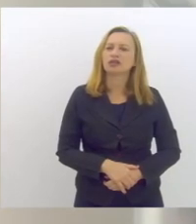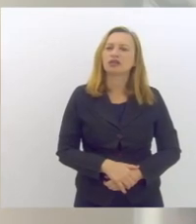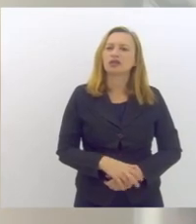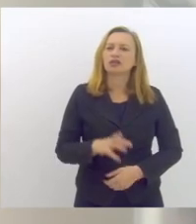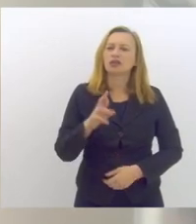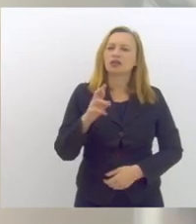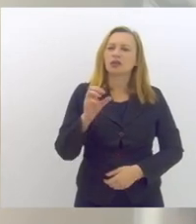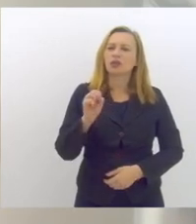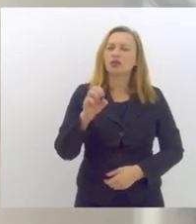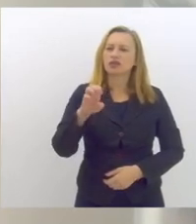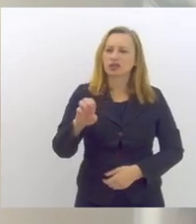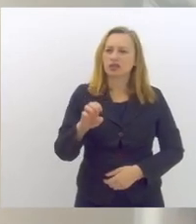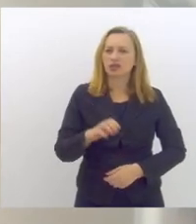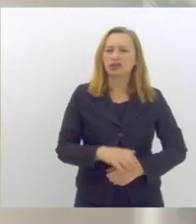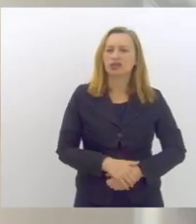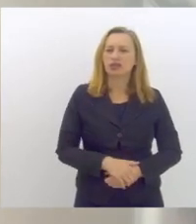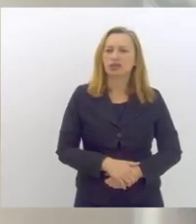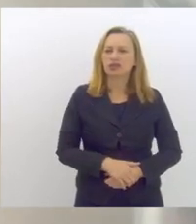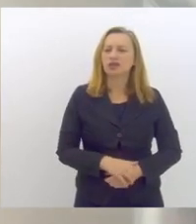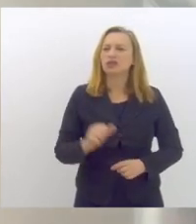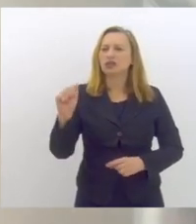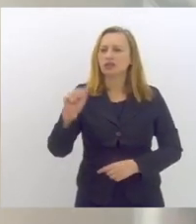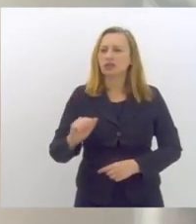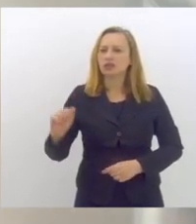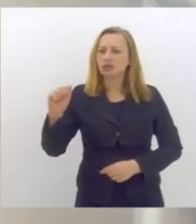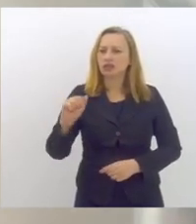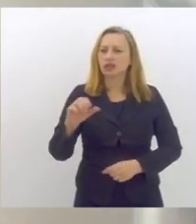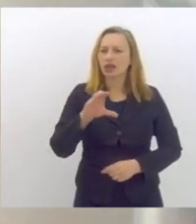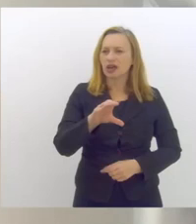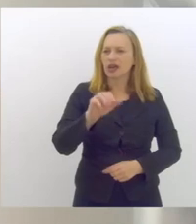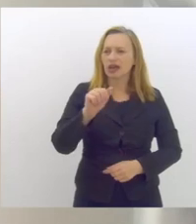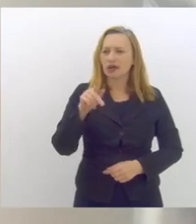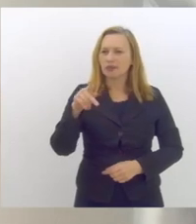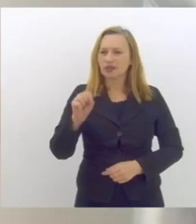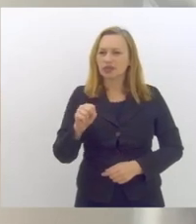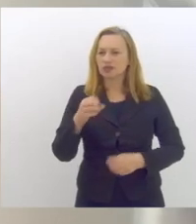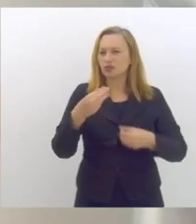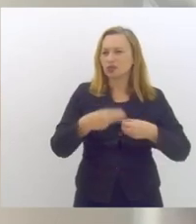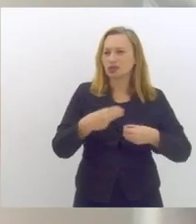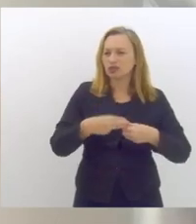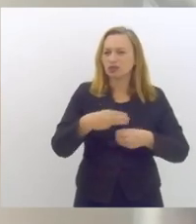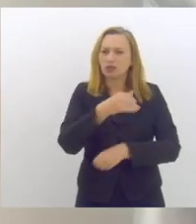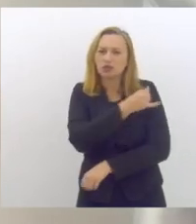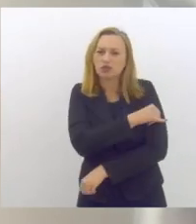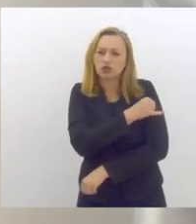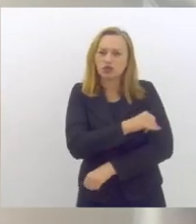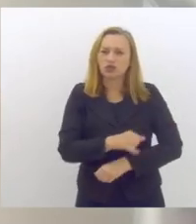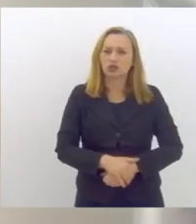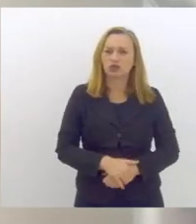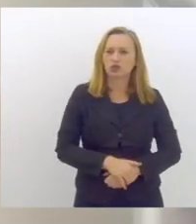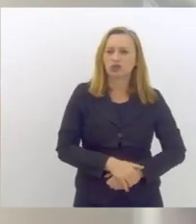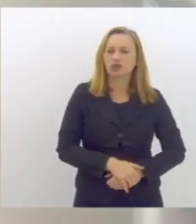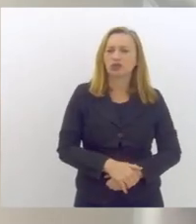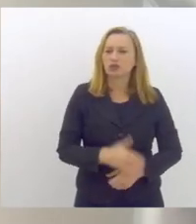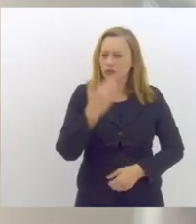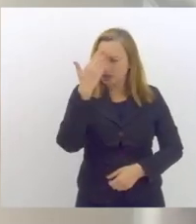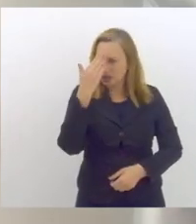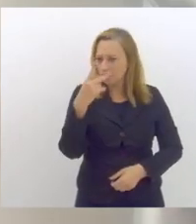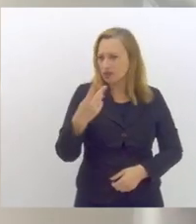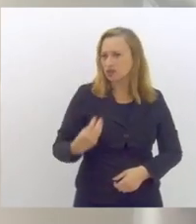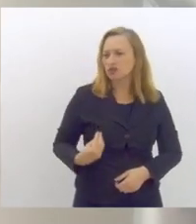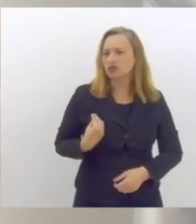Rose Cordeiro da associação no CACI do município do Rio de Janeiro Rose, obrigado pela